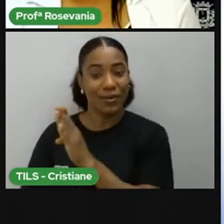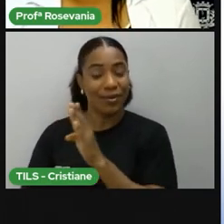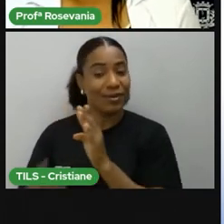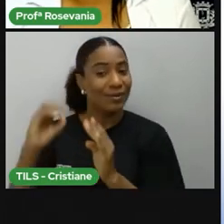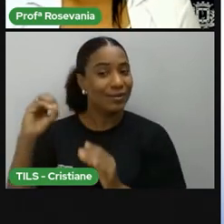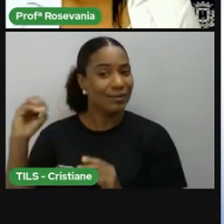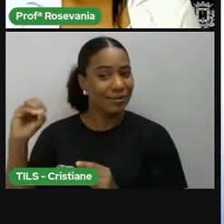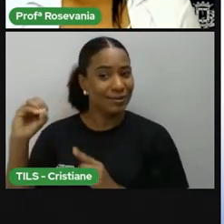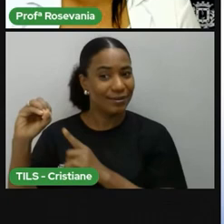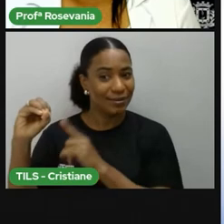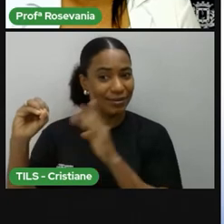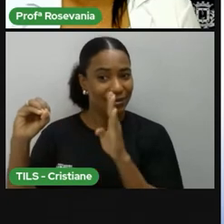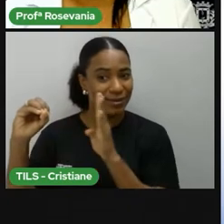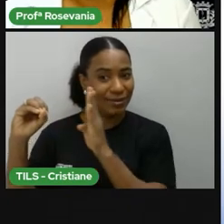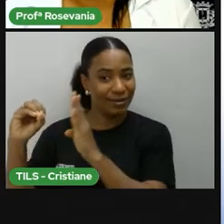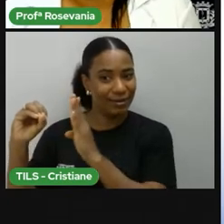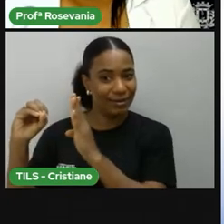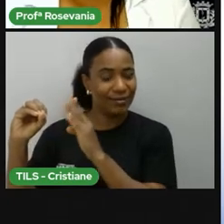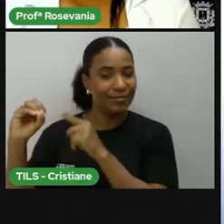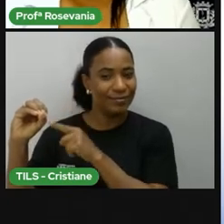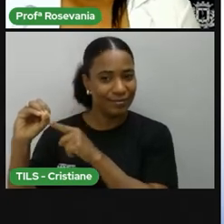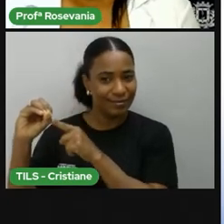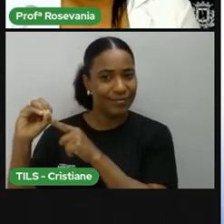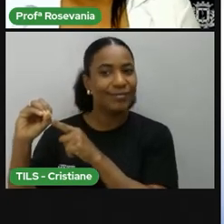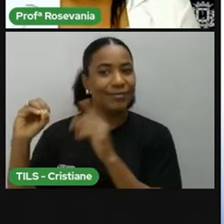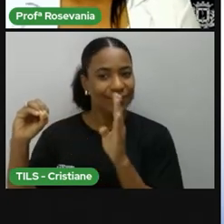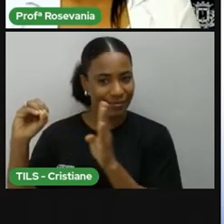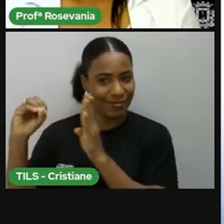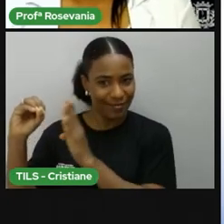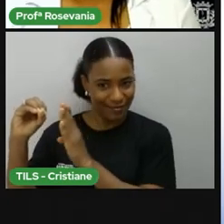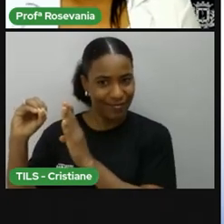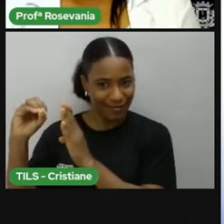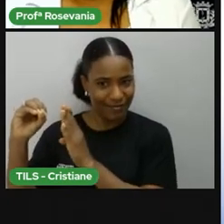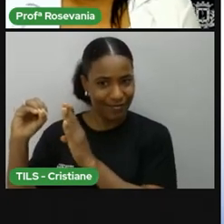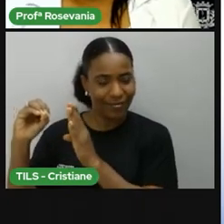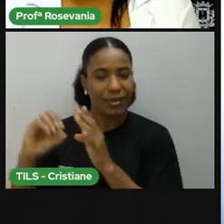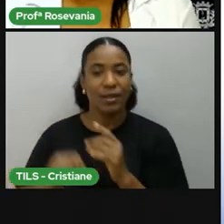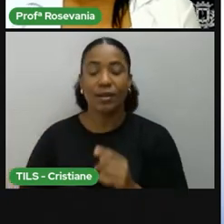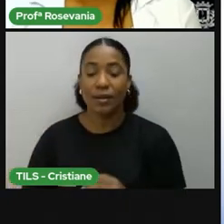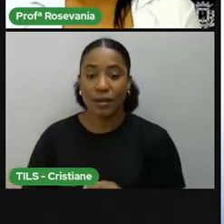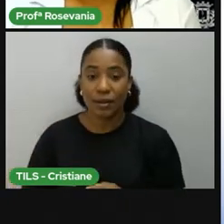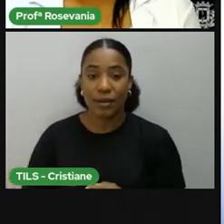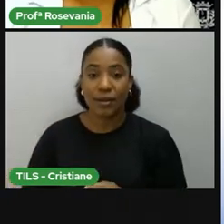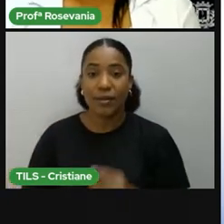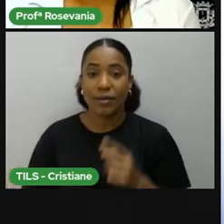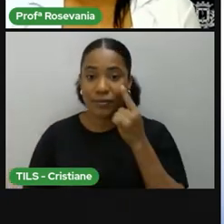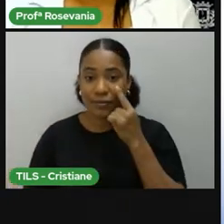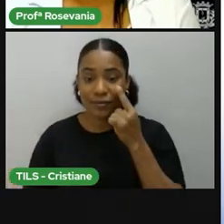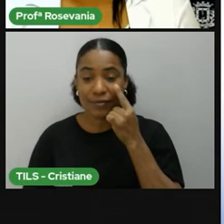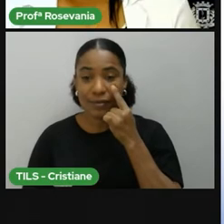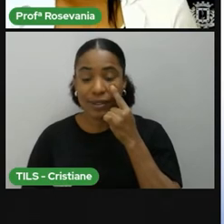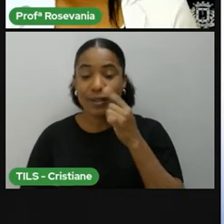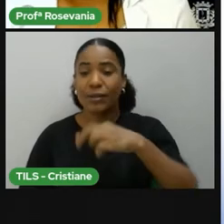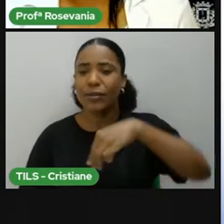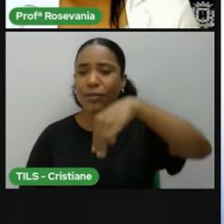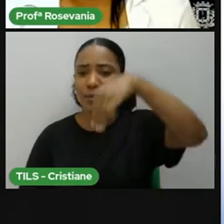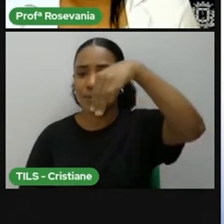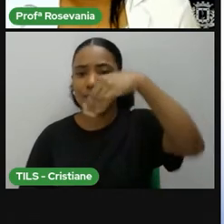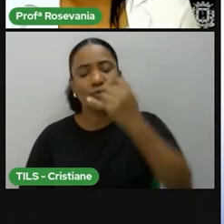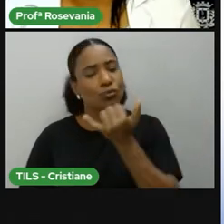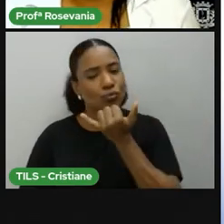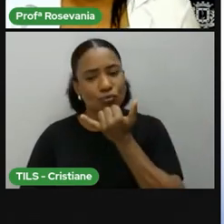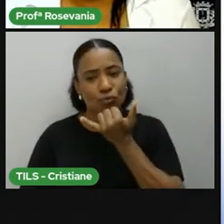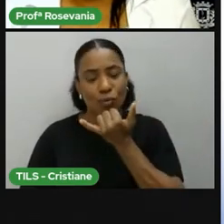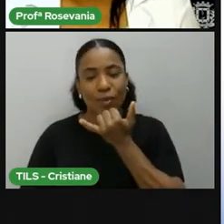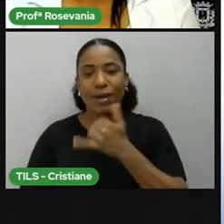a informação quando eu passar para este quadrante aqui. Ainda com base ao meridiano de Greenwich, desculpe,